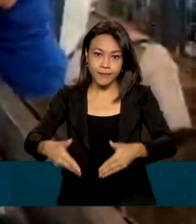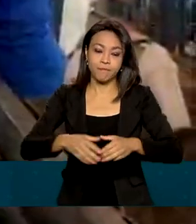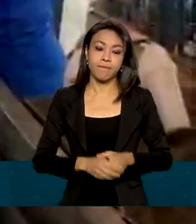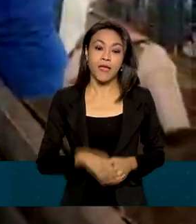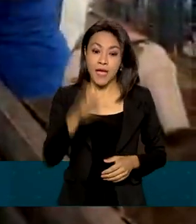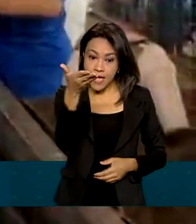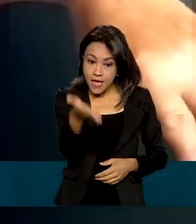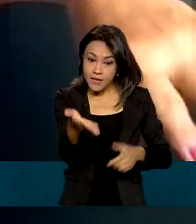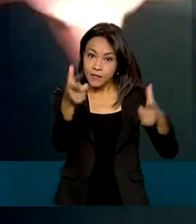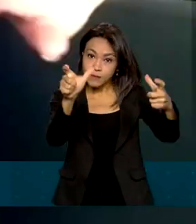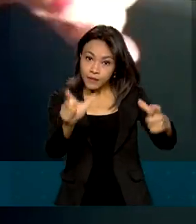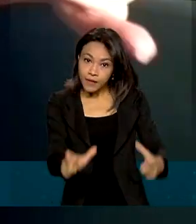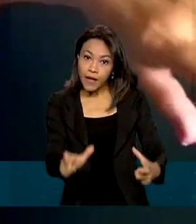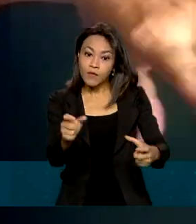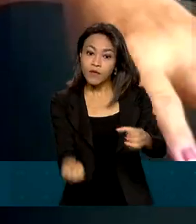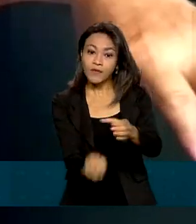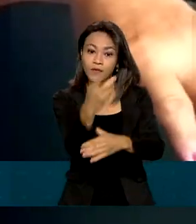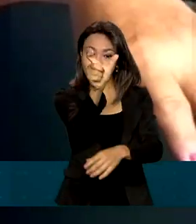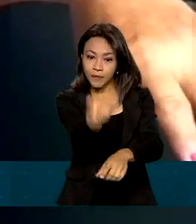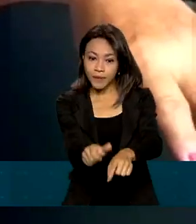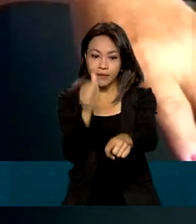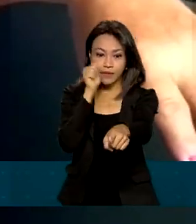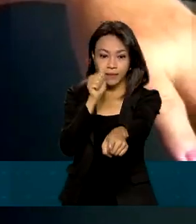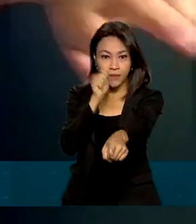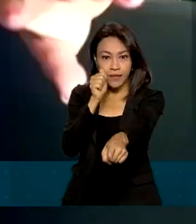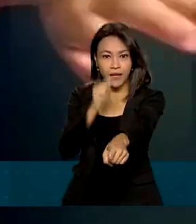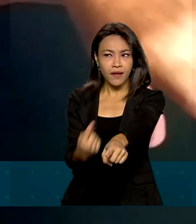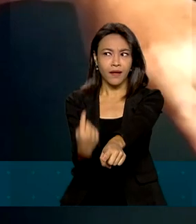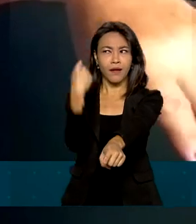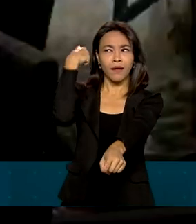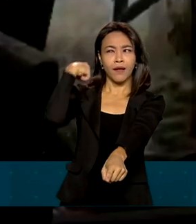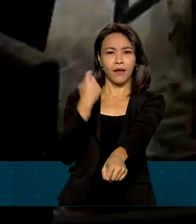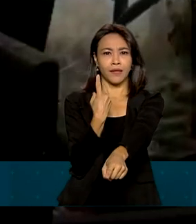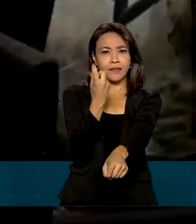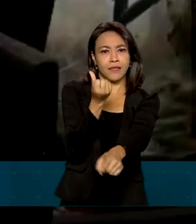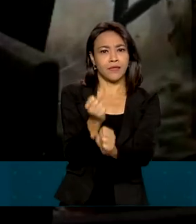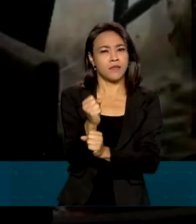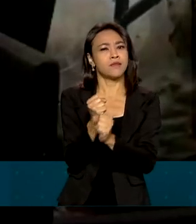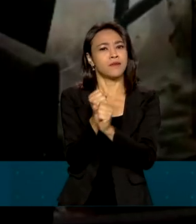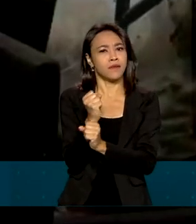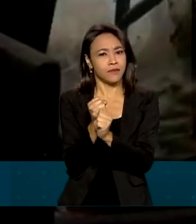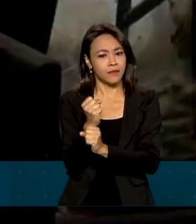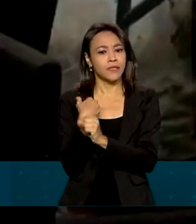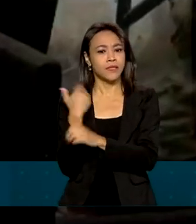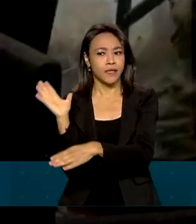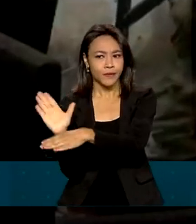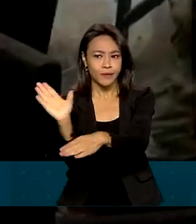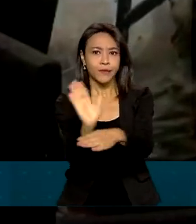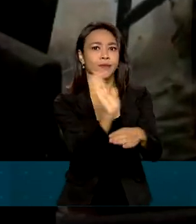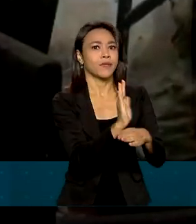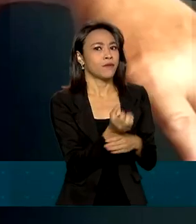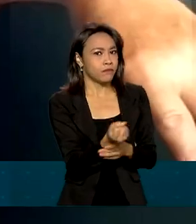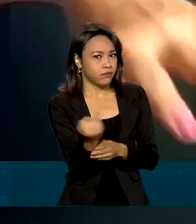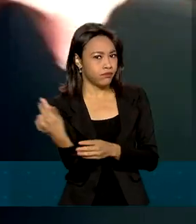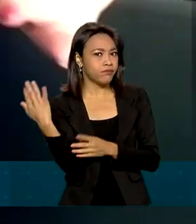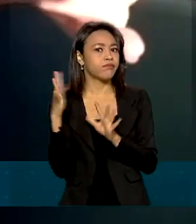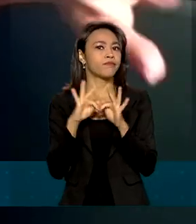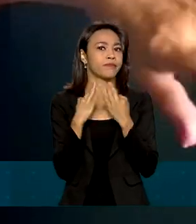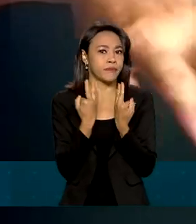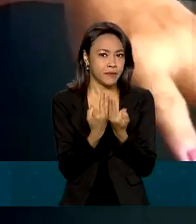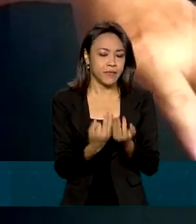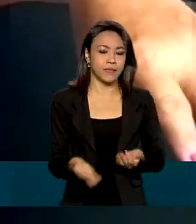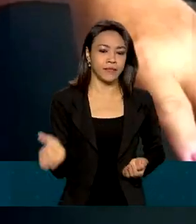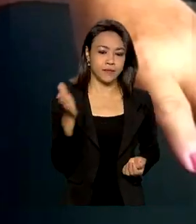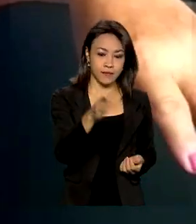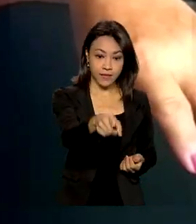Antônia trabalha foi fundada por Maria Ney há 16 anos e tem ajudado muitas famílias. Trabalhar